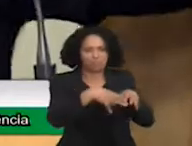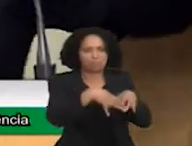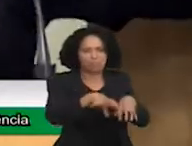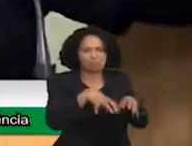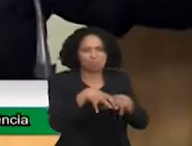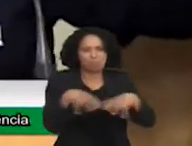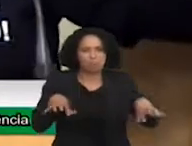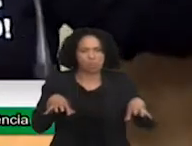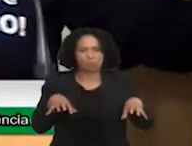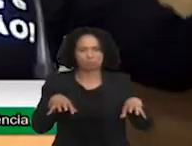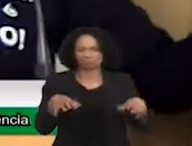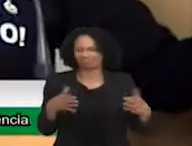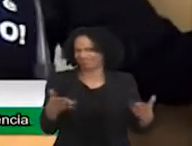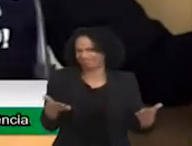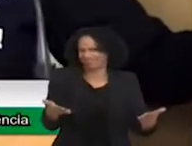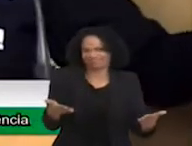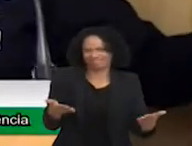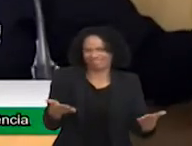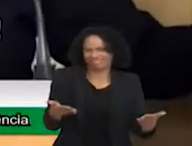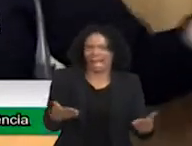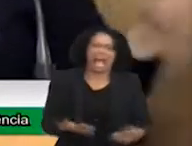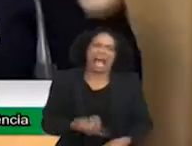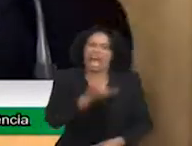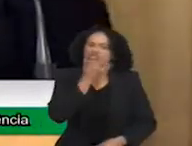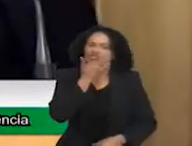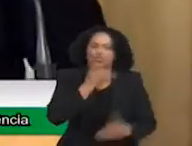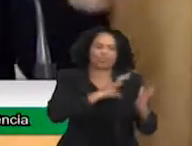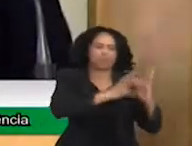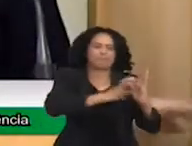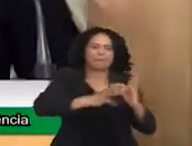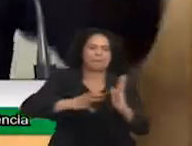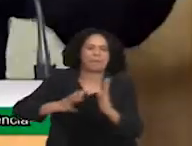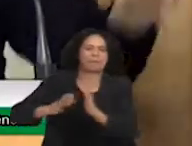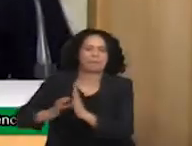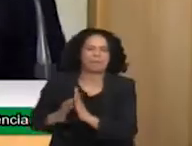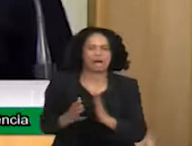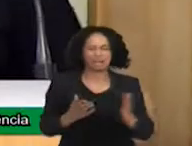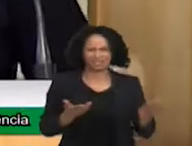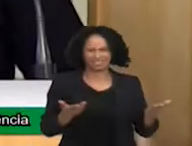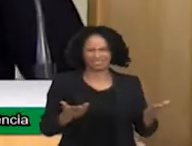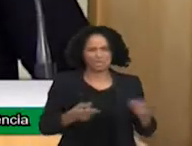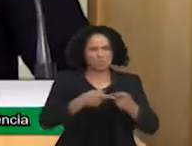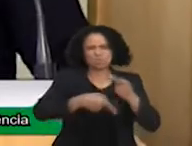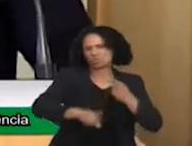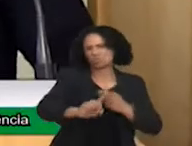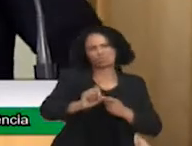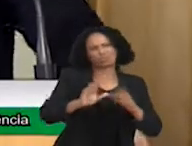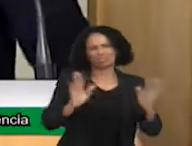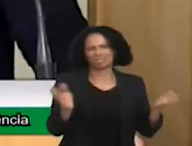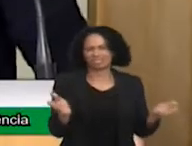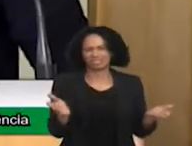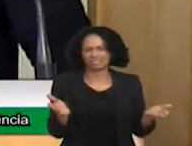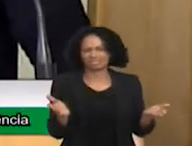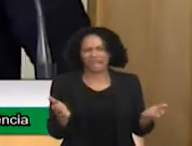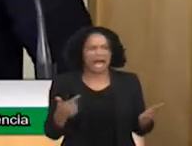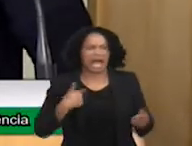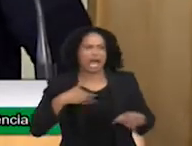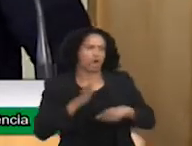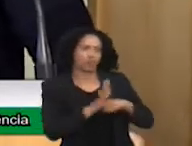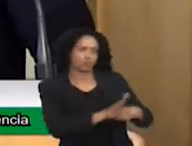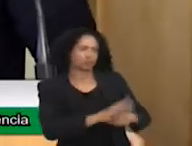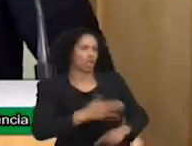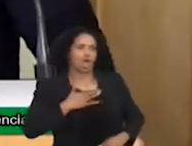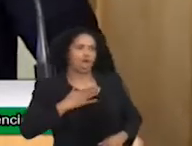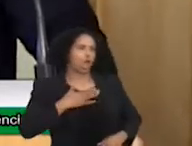Porque o vereador dali não é coligação daqui. E aí? Não, essa aqui não vai fazer. Por que não vai fazer? Isso é pensar na